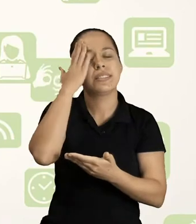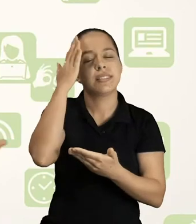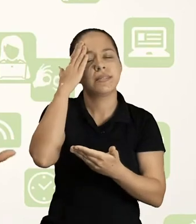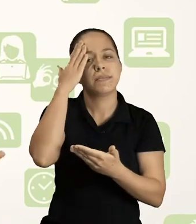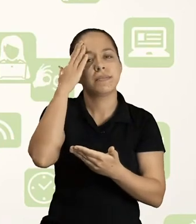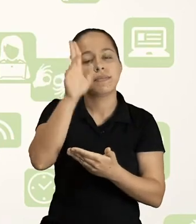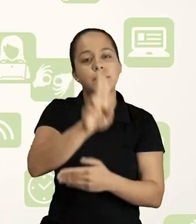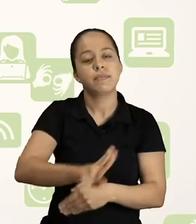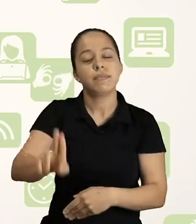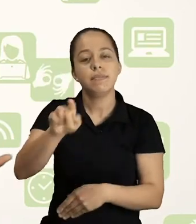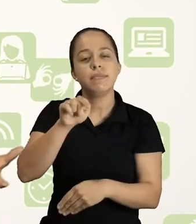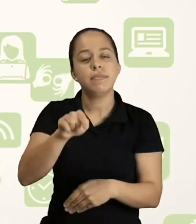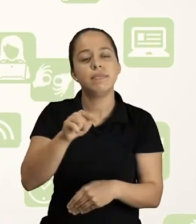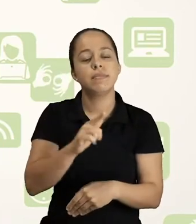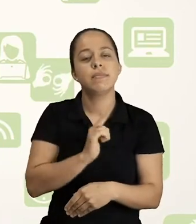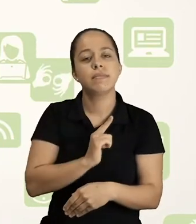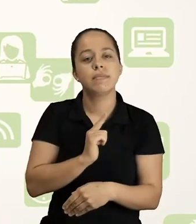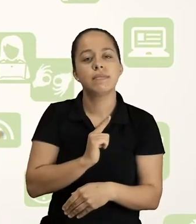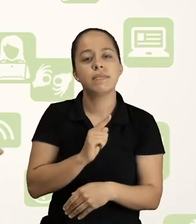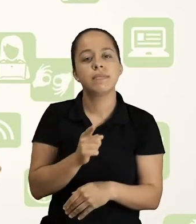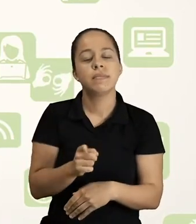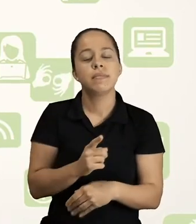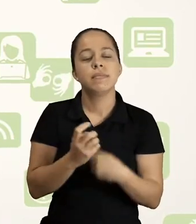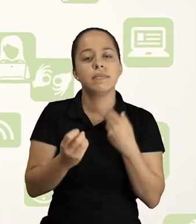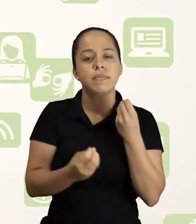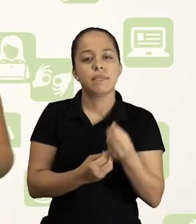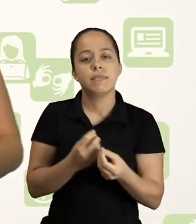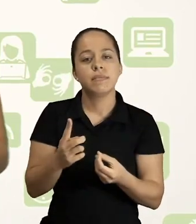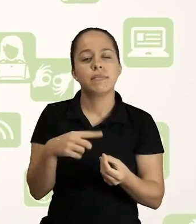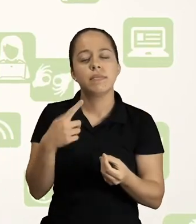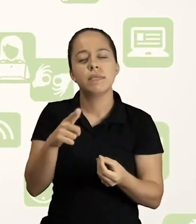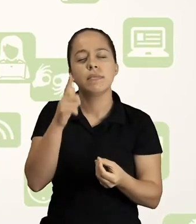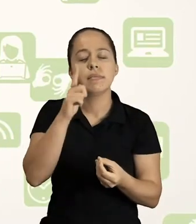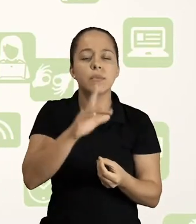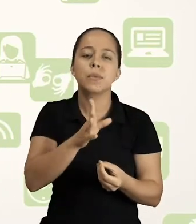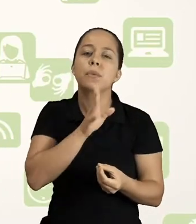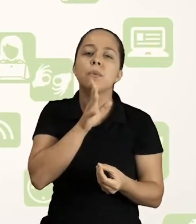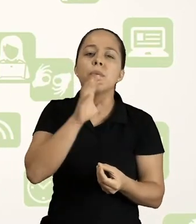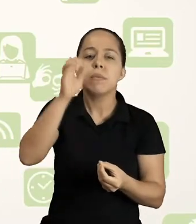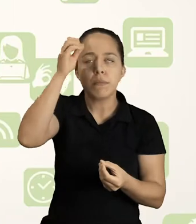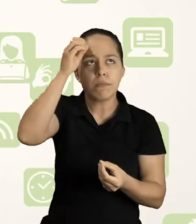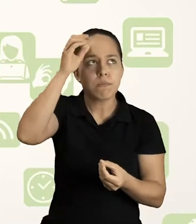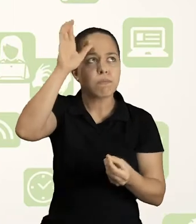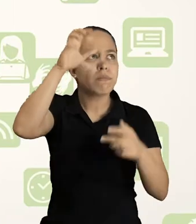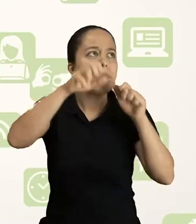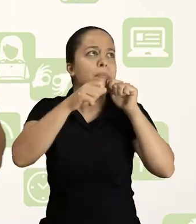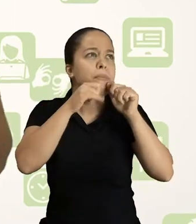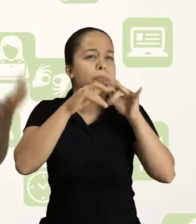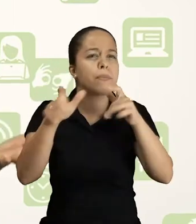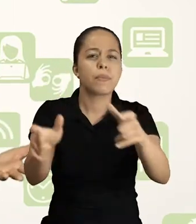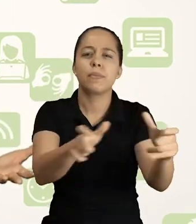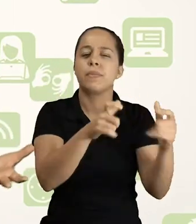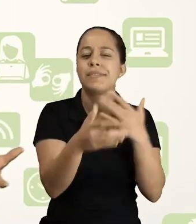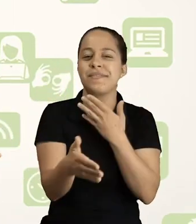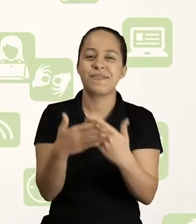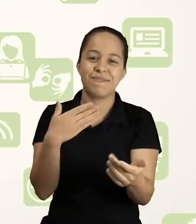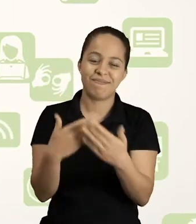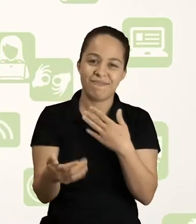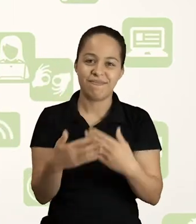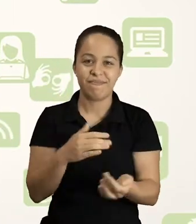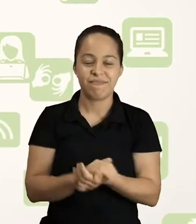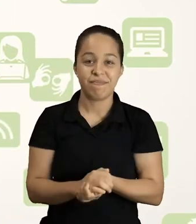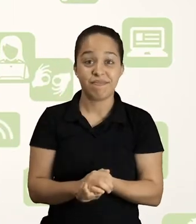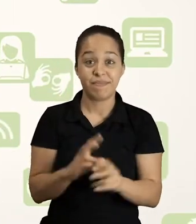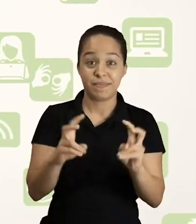multiplicar nossas possibilidades de compartilhar o que sabemos, usando essa mídia que amplia nosso alcance e que